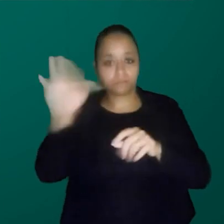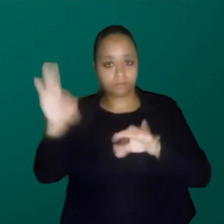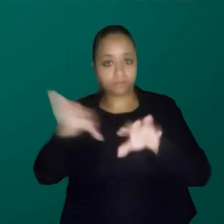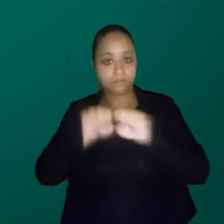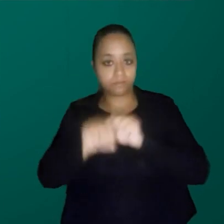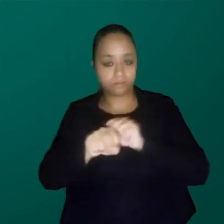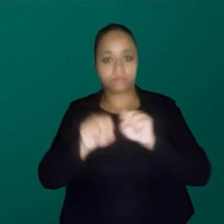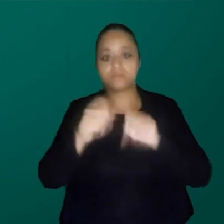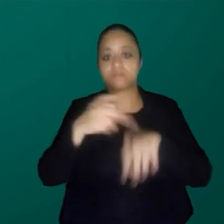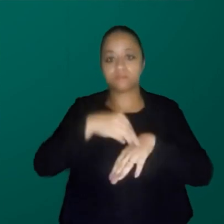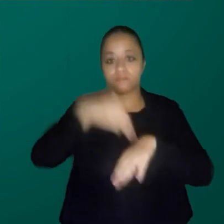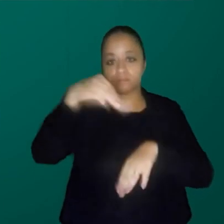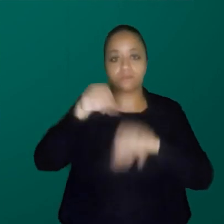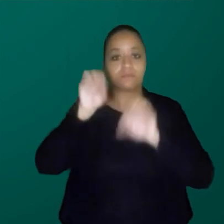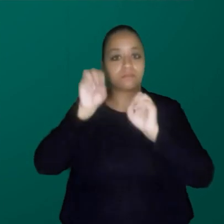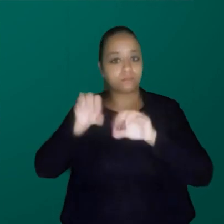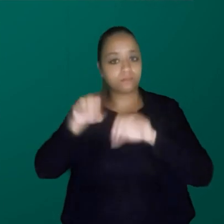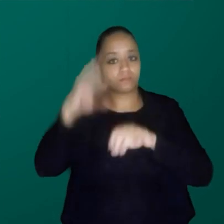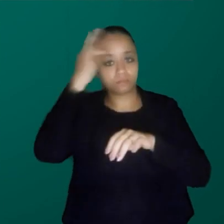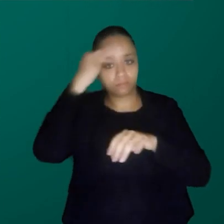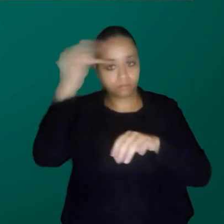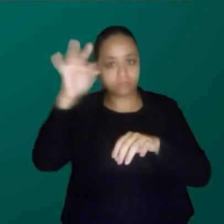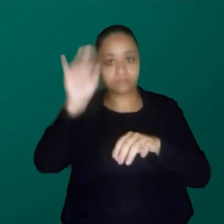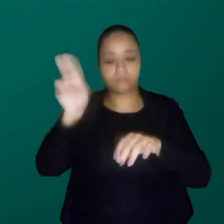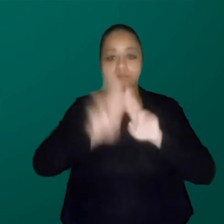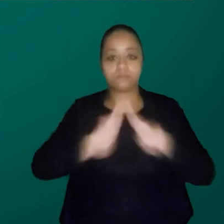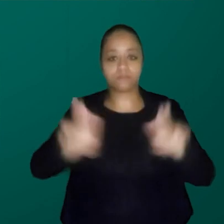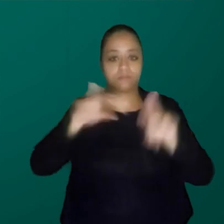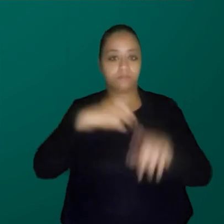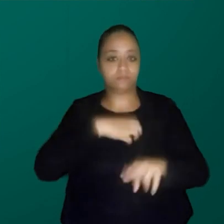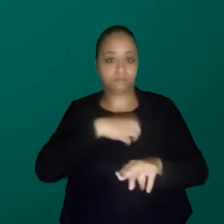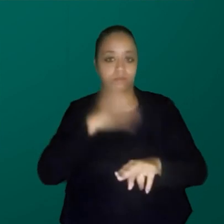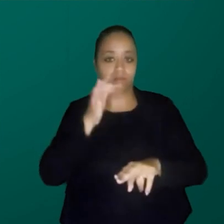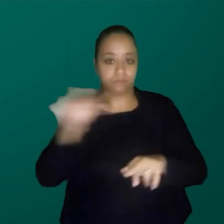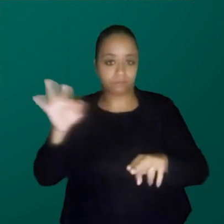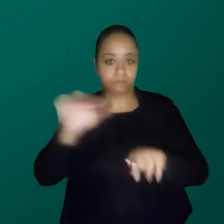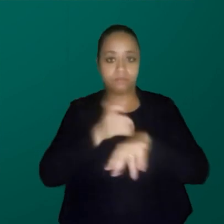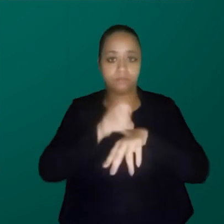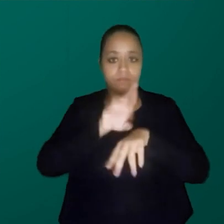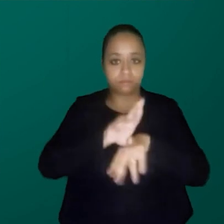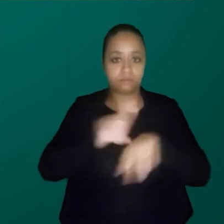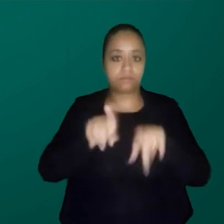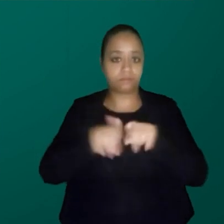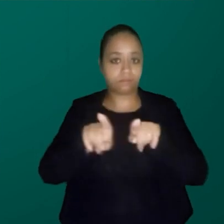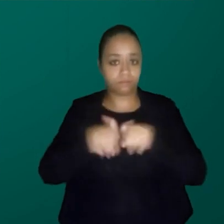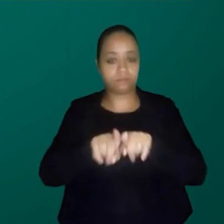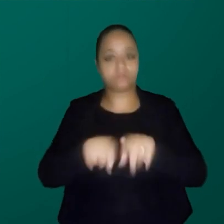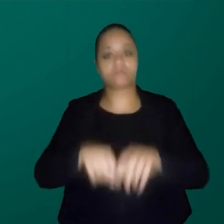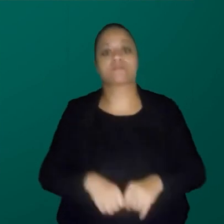Ensino e Filosofia e História das Ciências pela Universidade Federal da Bahia, e doutora em Science Education pela Columbia University.